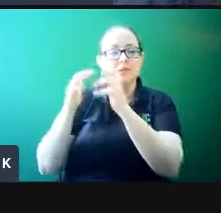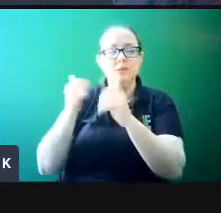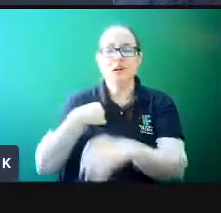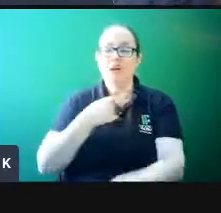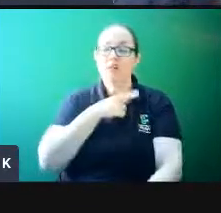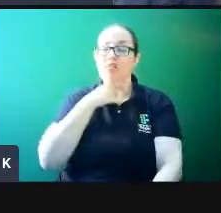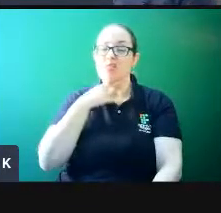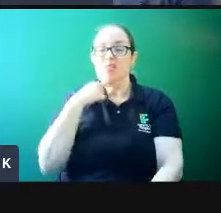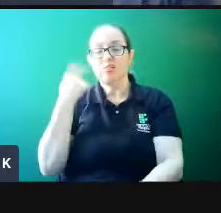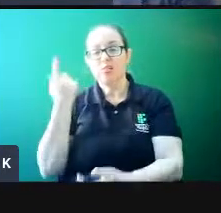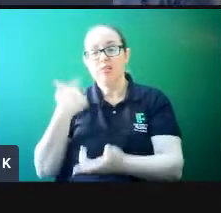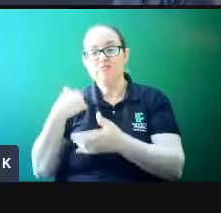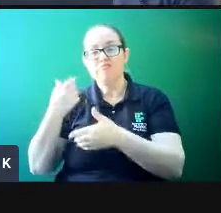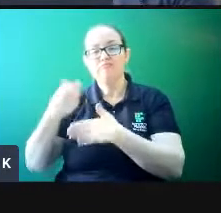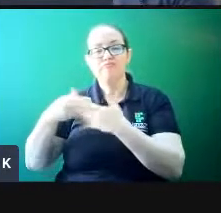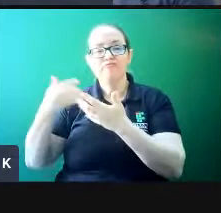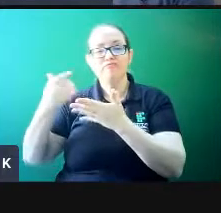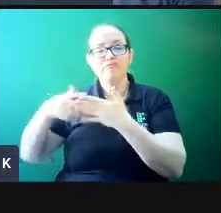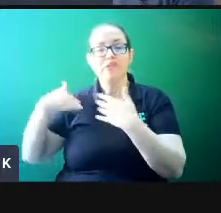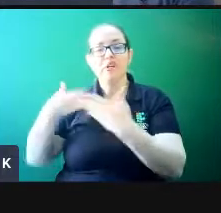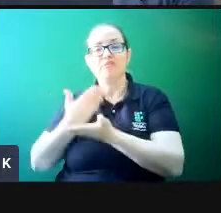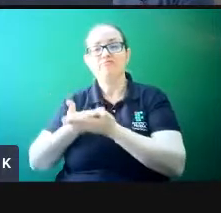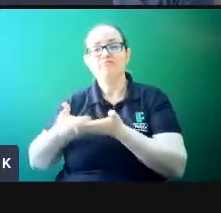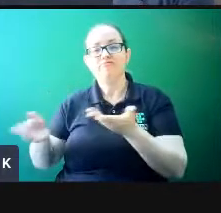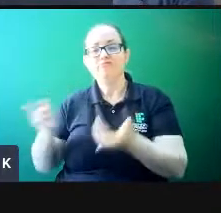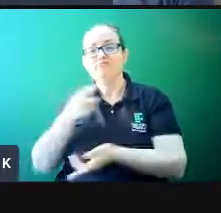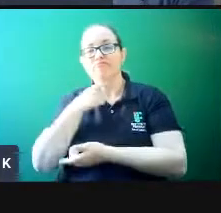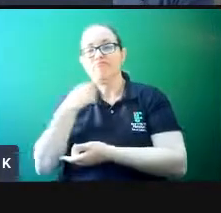que caia na supressão por repetição, como já foi falado.